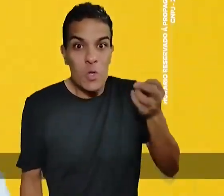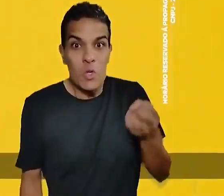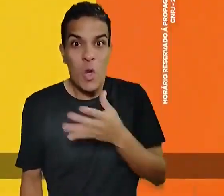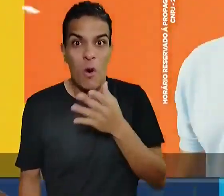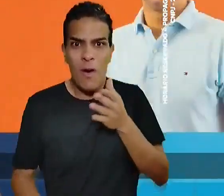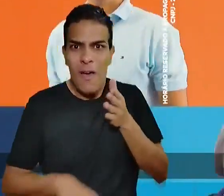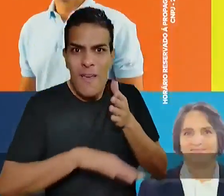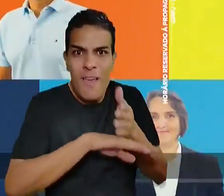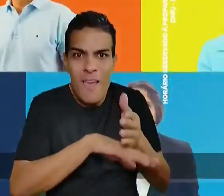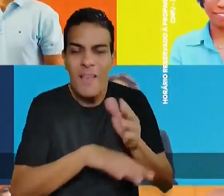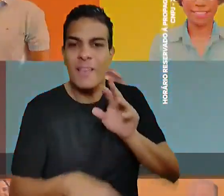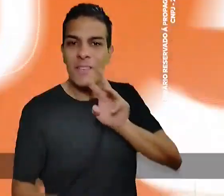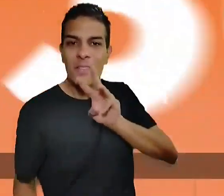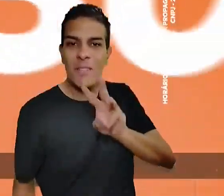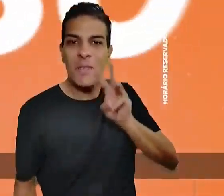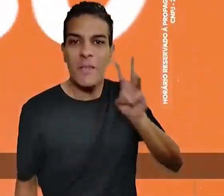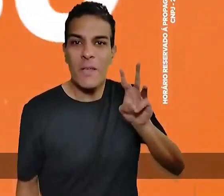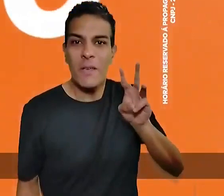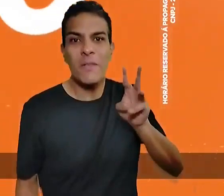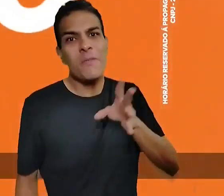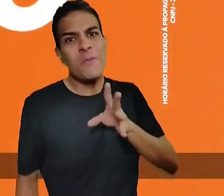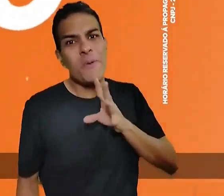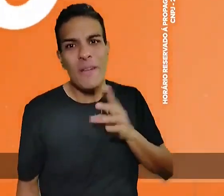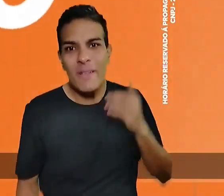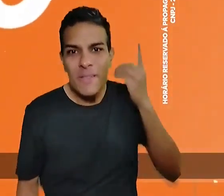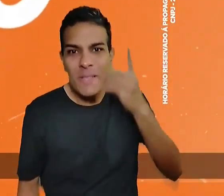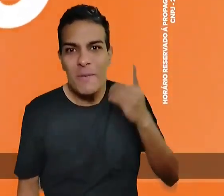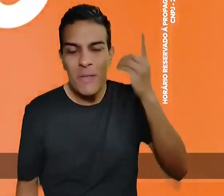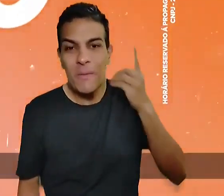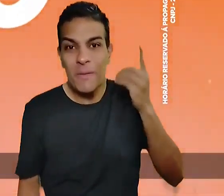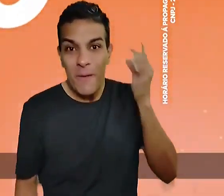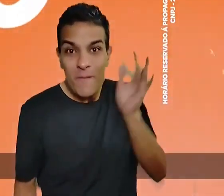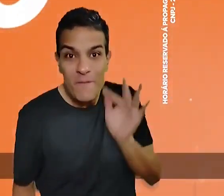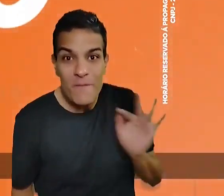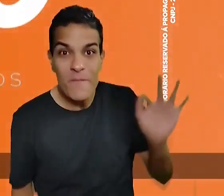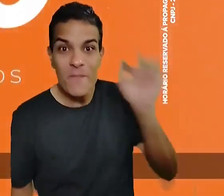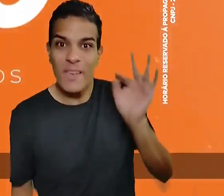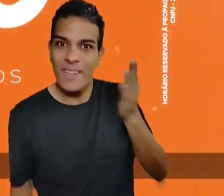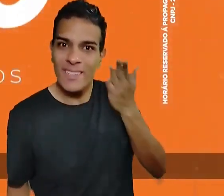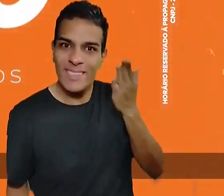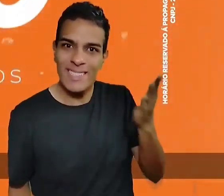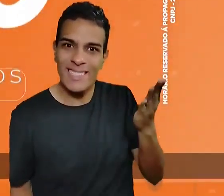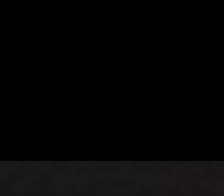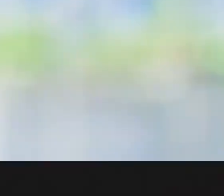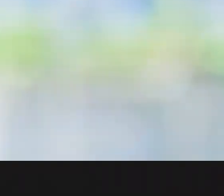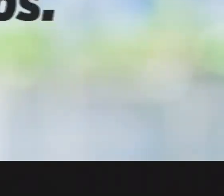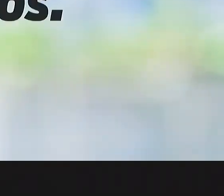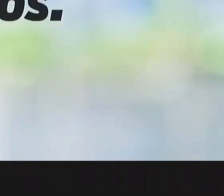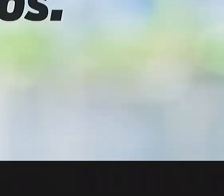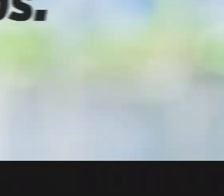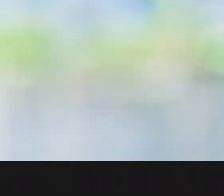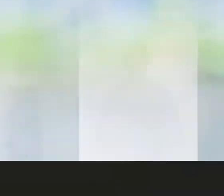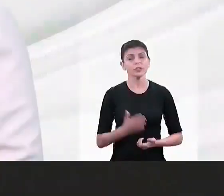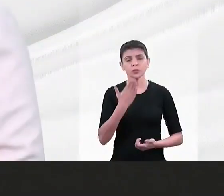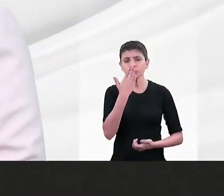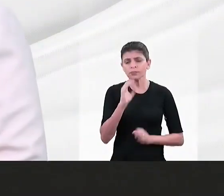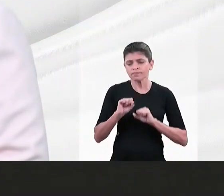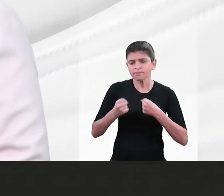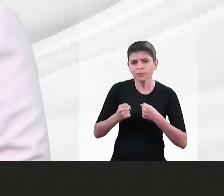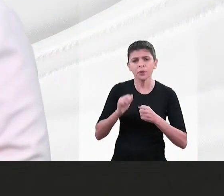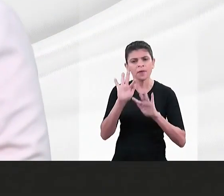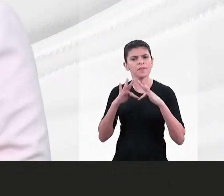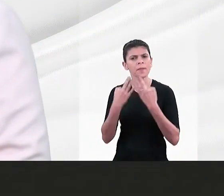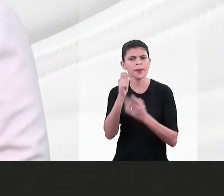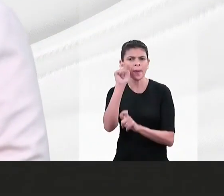Nós somos um novo. Entre em nosso site e conheça os nossos candidatos a deputados. Minha